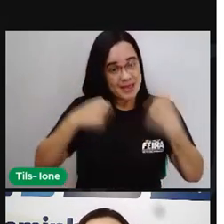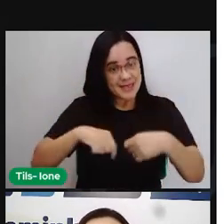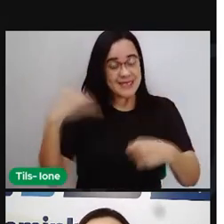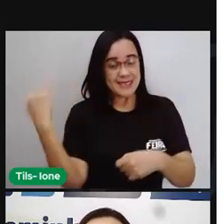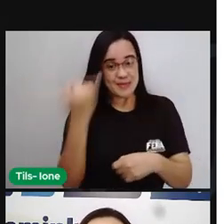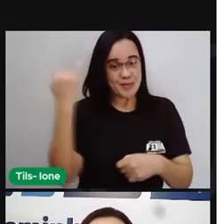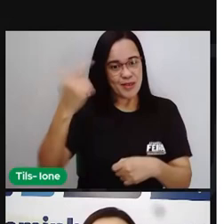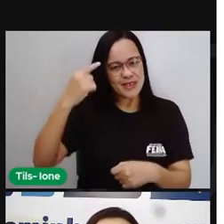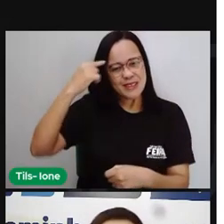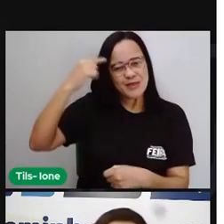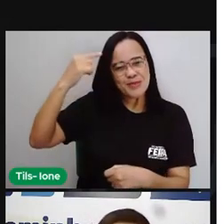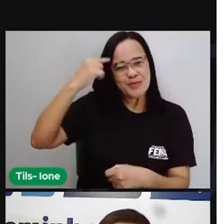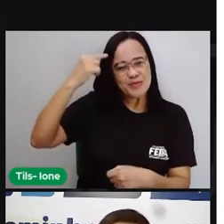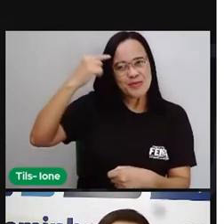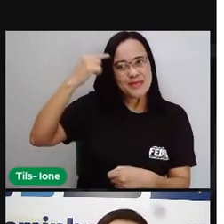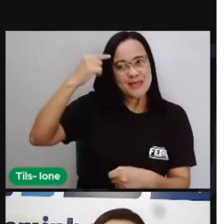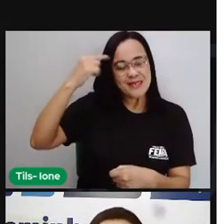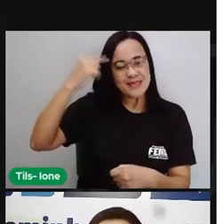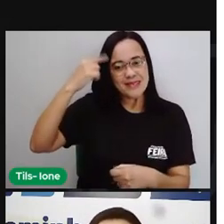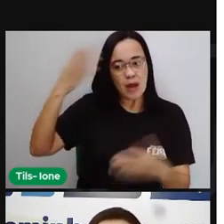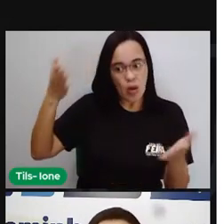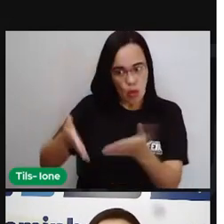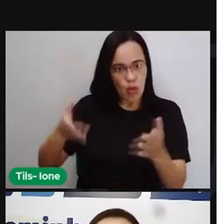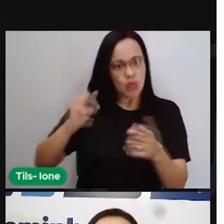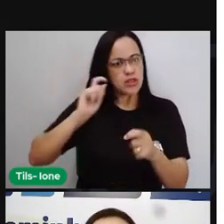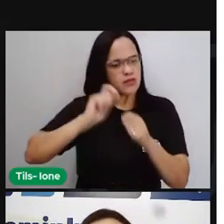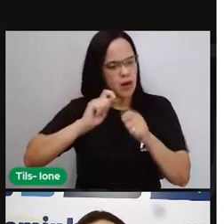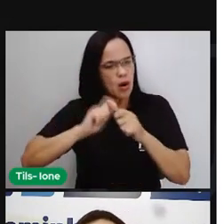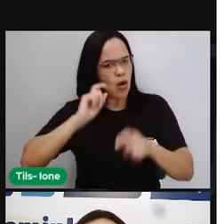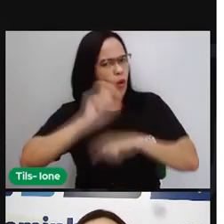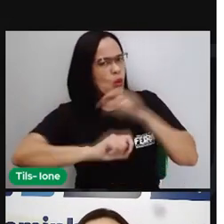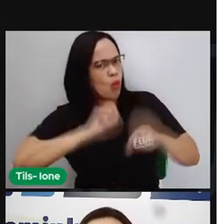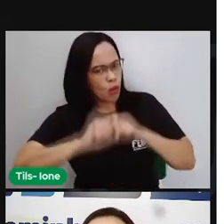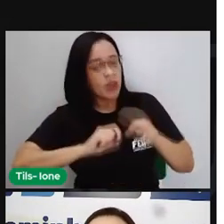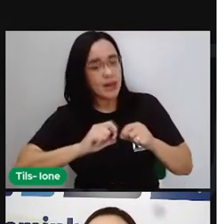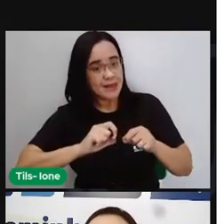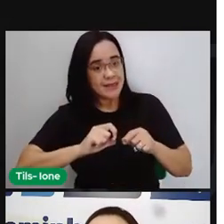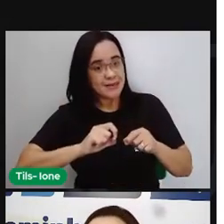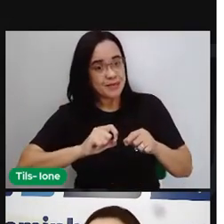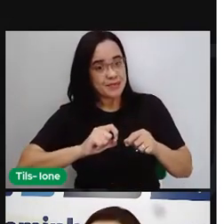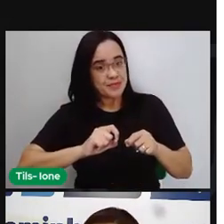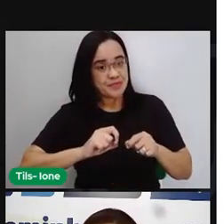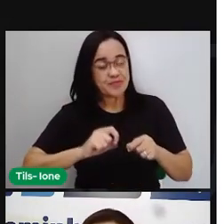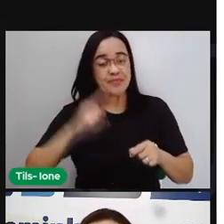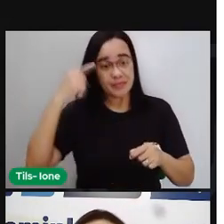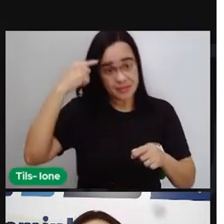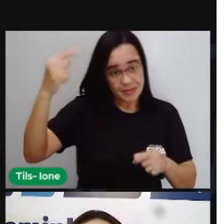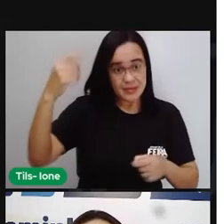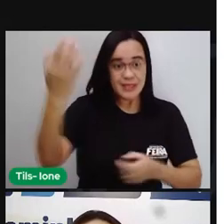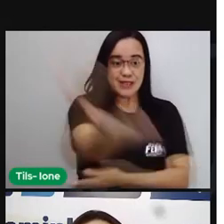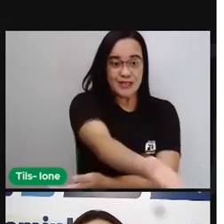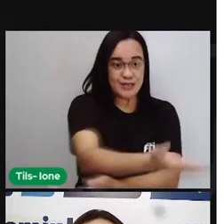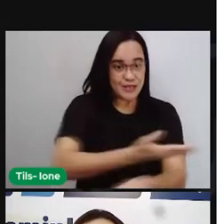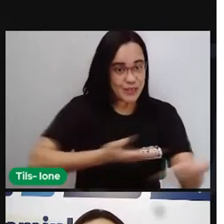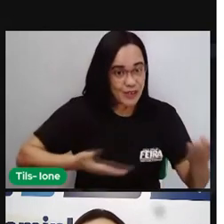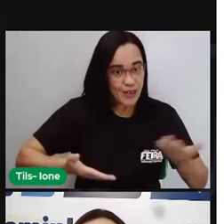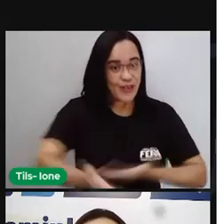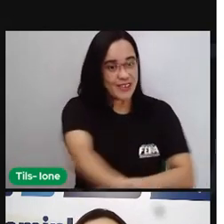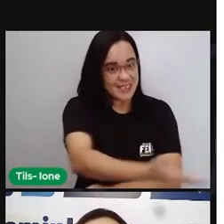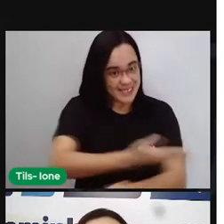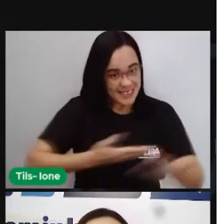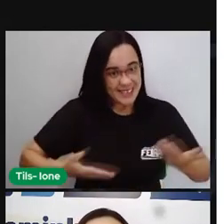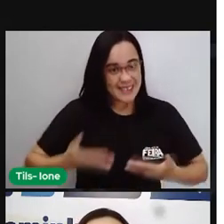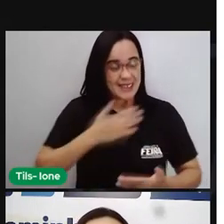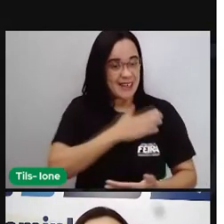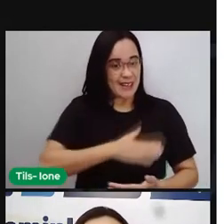Naquilo que a gente faz. Porque a gente tem que fazer aquilo que a gente gostaria que fizesse conosco, não é? Então, a Pró, com esse